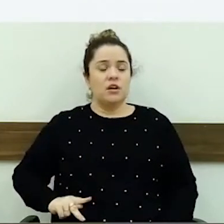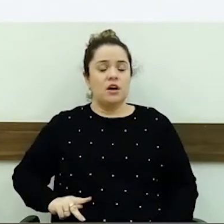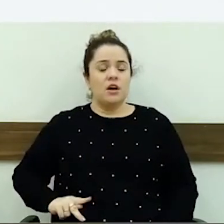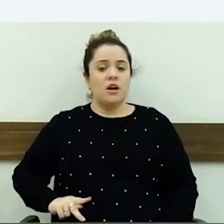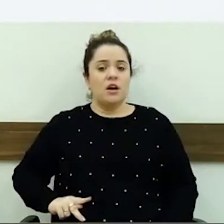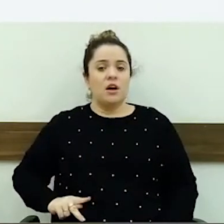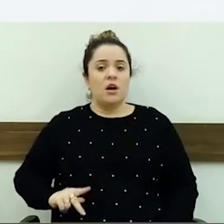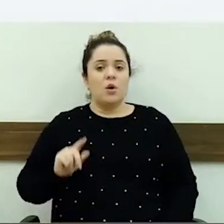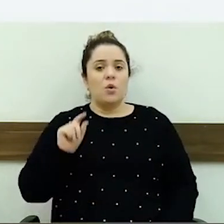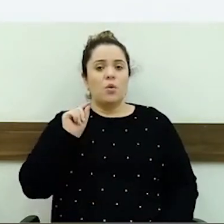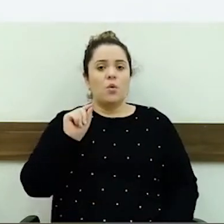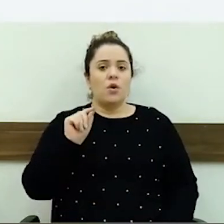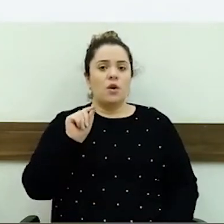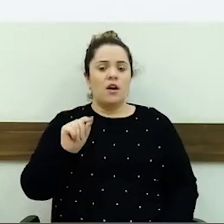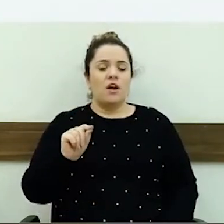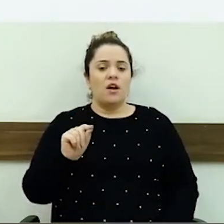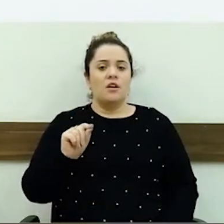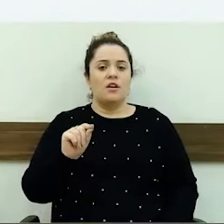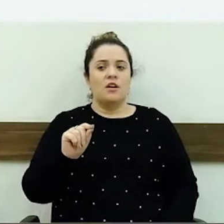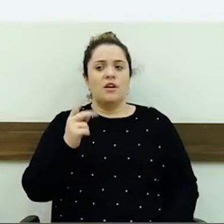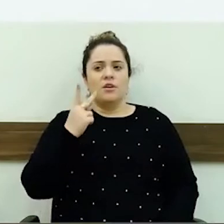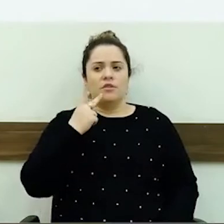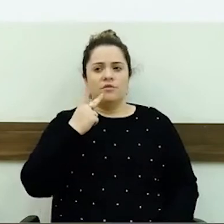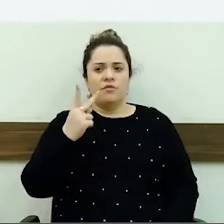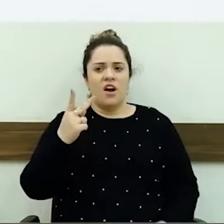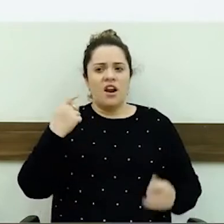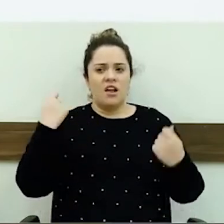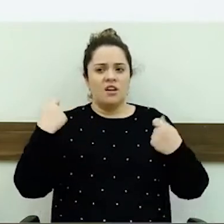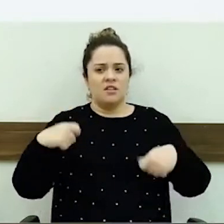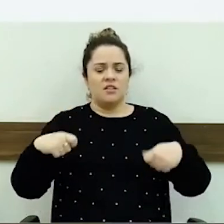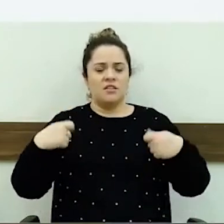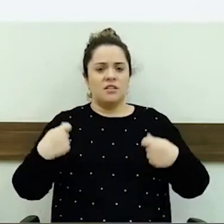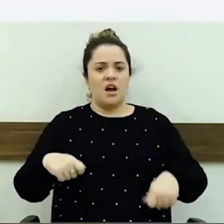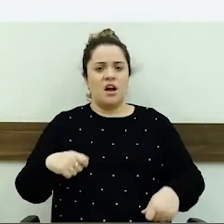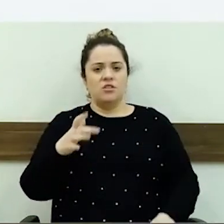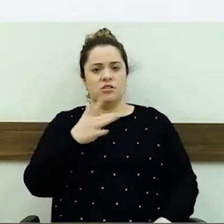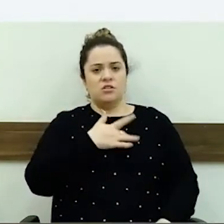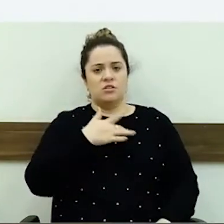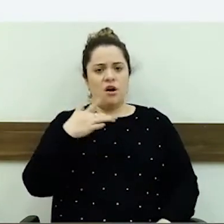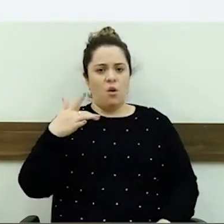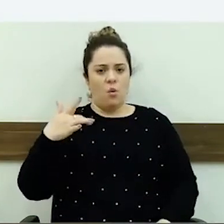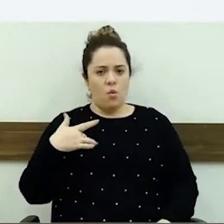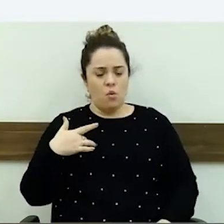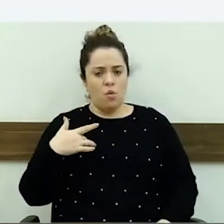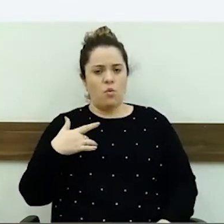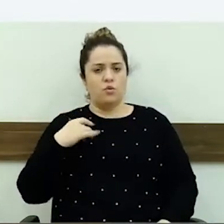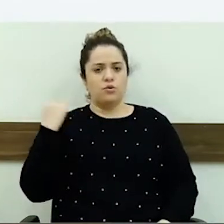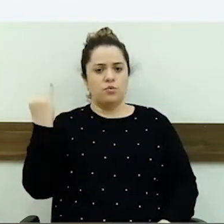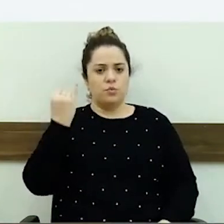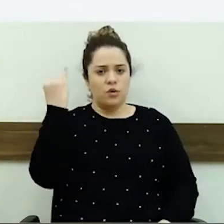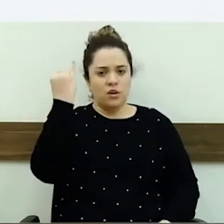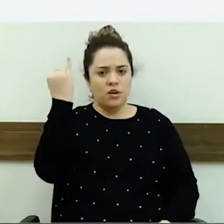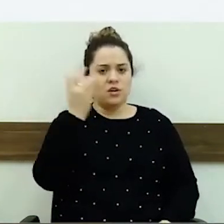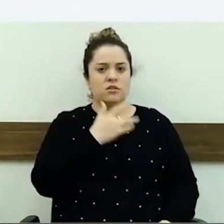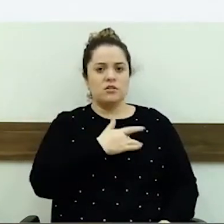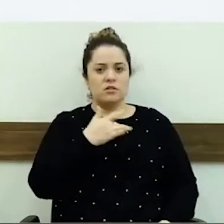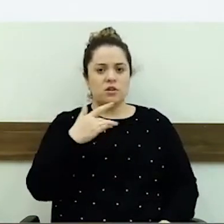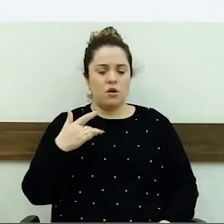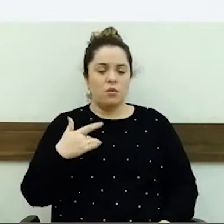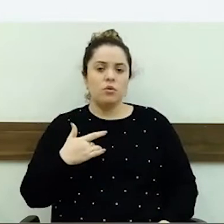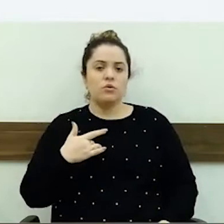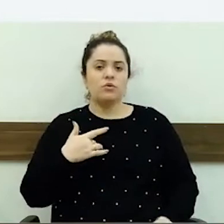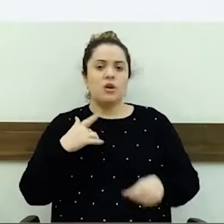nosso município, muito se fala da necessidade da saúde, as questões da saúde, a importância da saúde, a